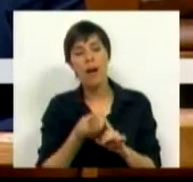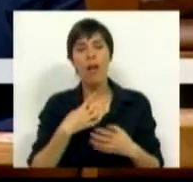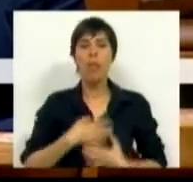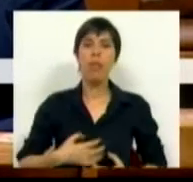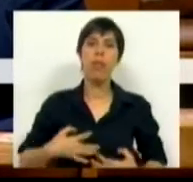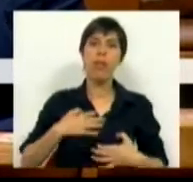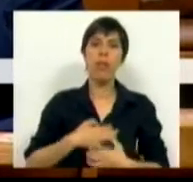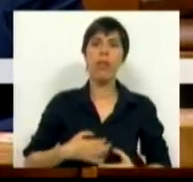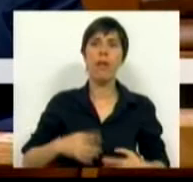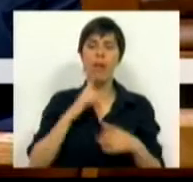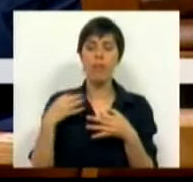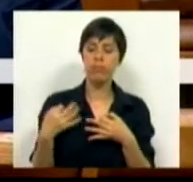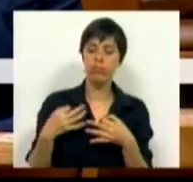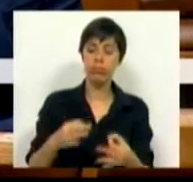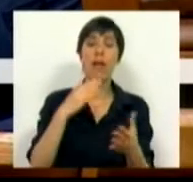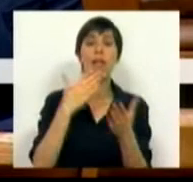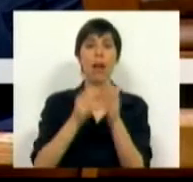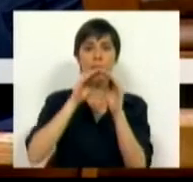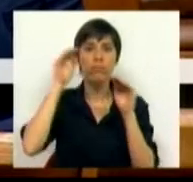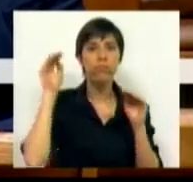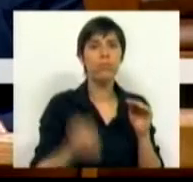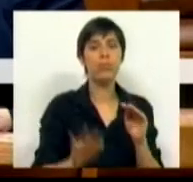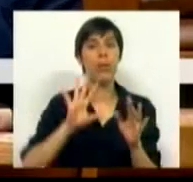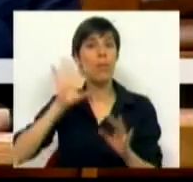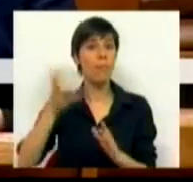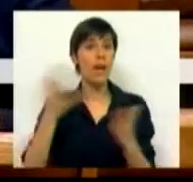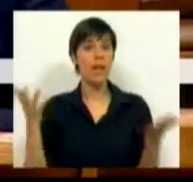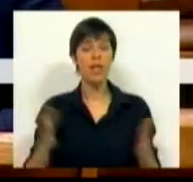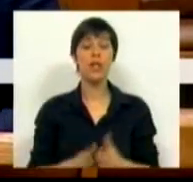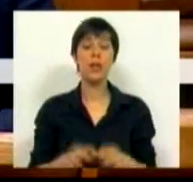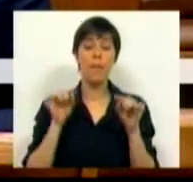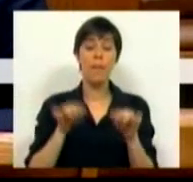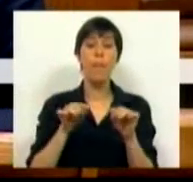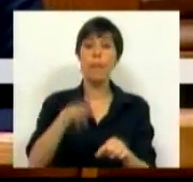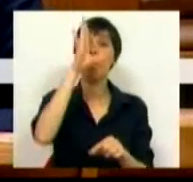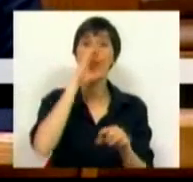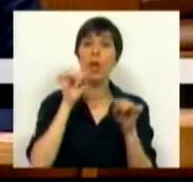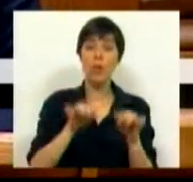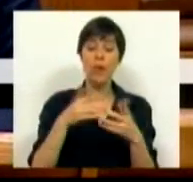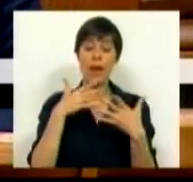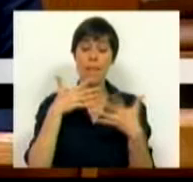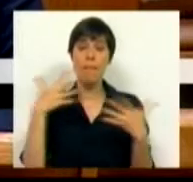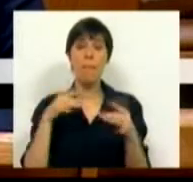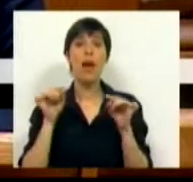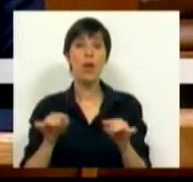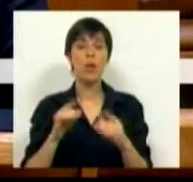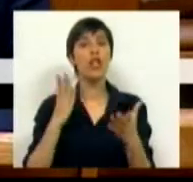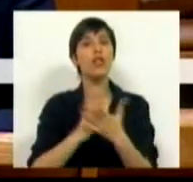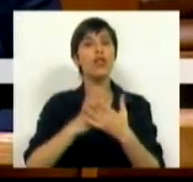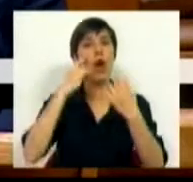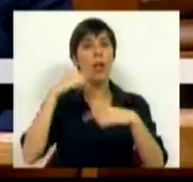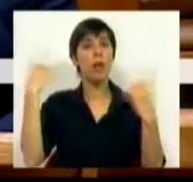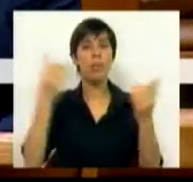agonia enquanto arrasta o país para o abismo. Com este governo e esta maioria, a escola